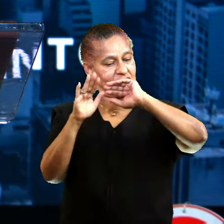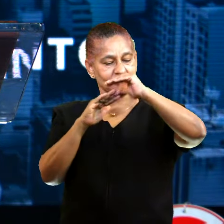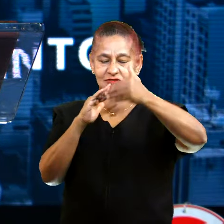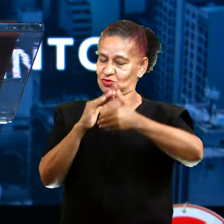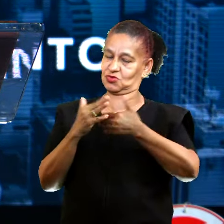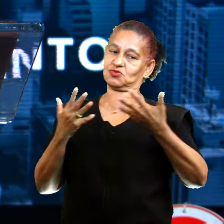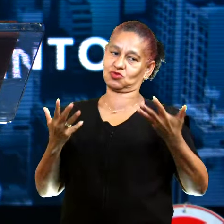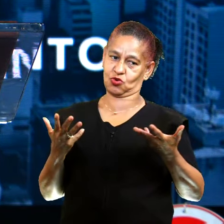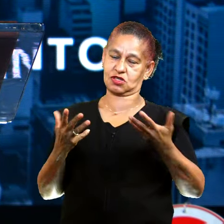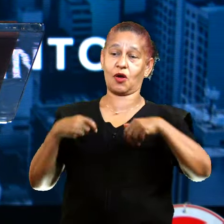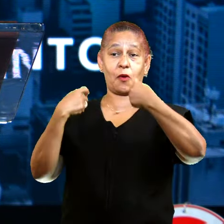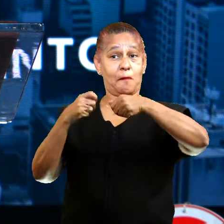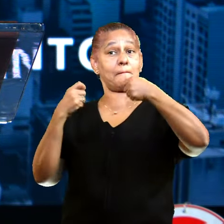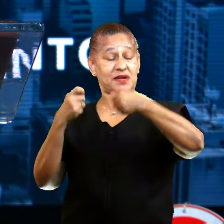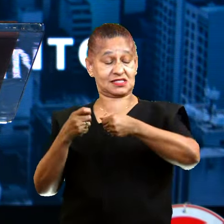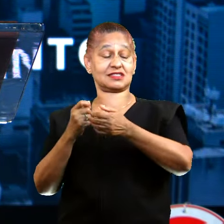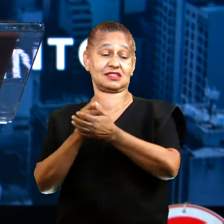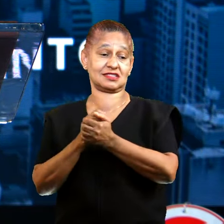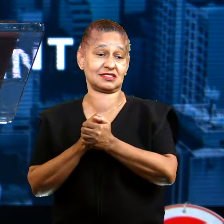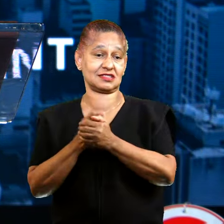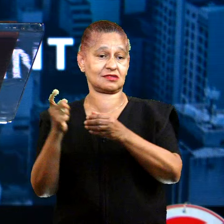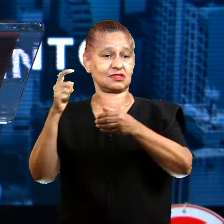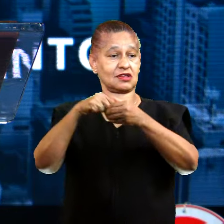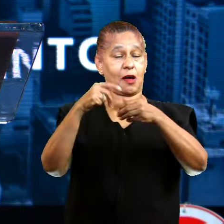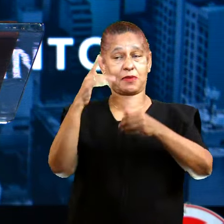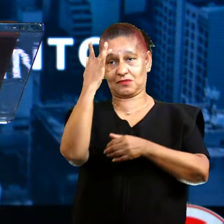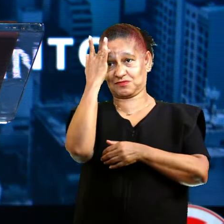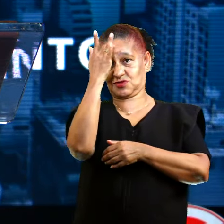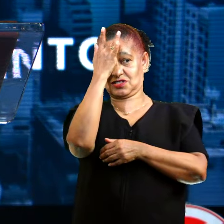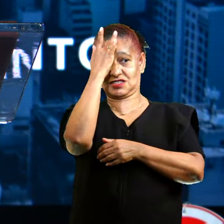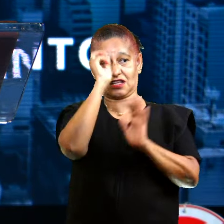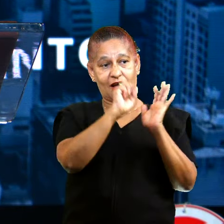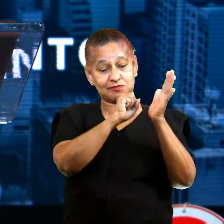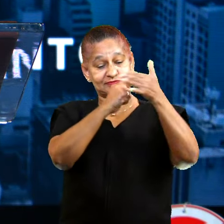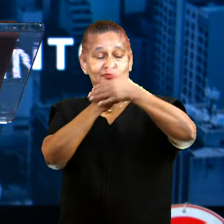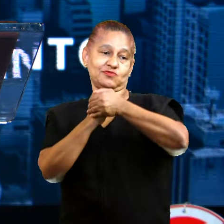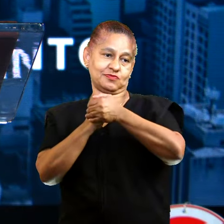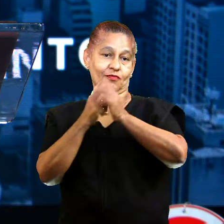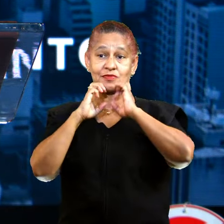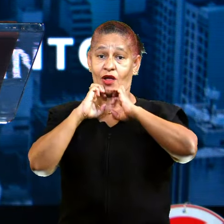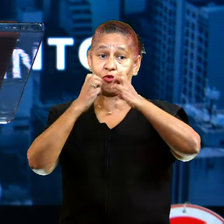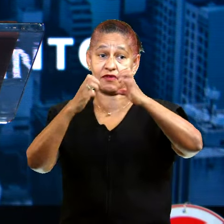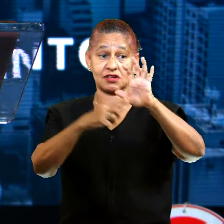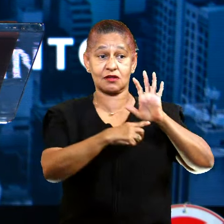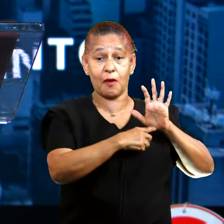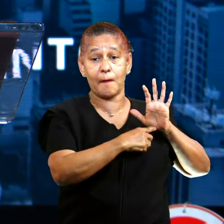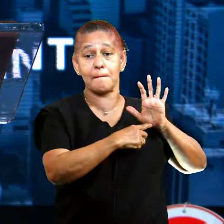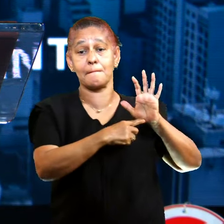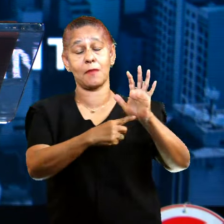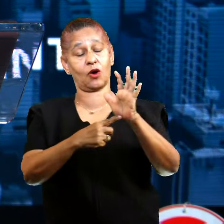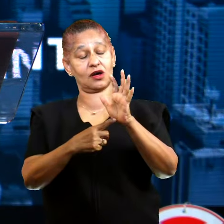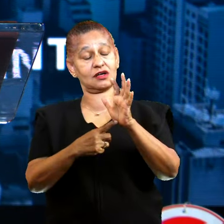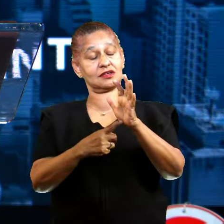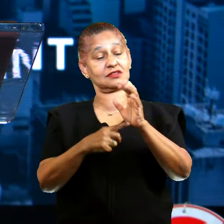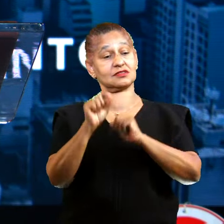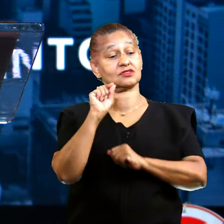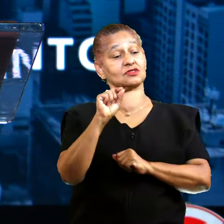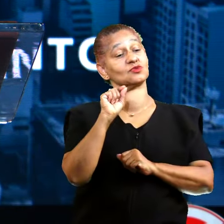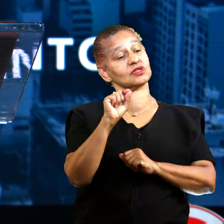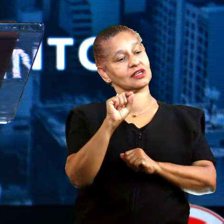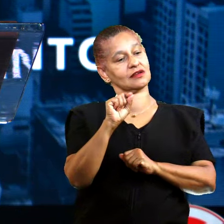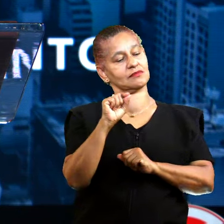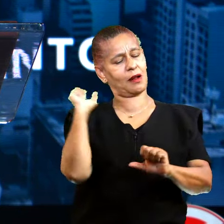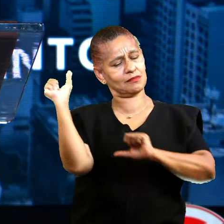lugar porque a nossa insanidade fica oculta. O Evangelho se manifesta para fazer essa